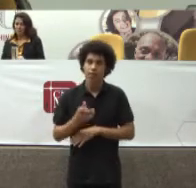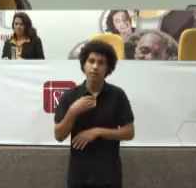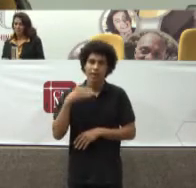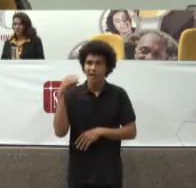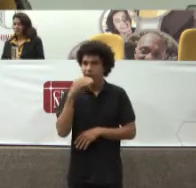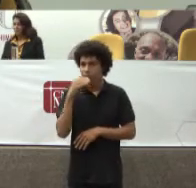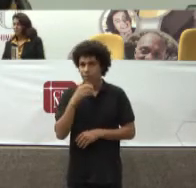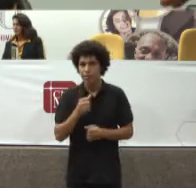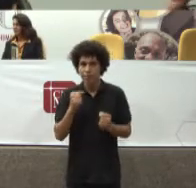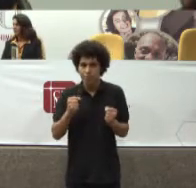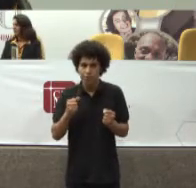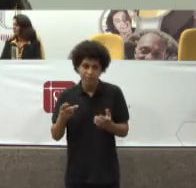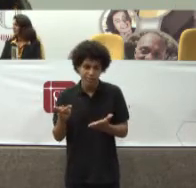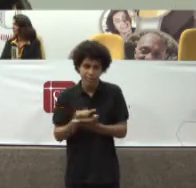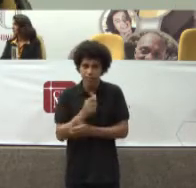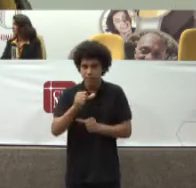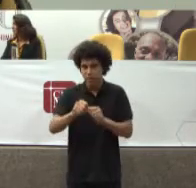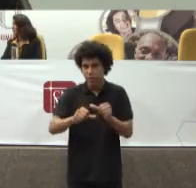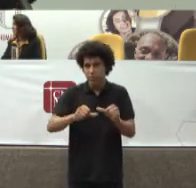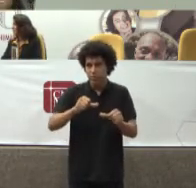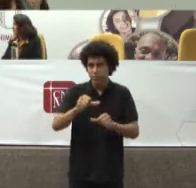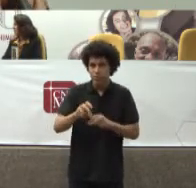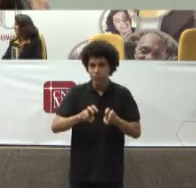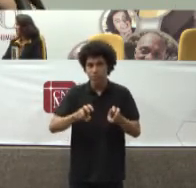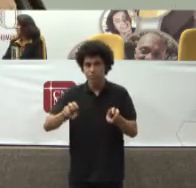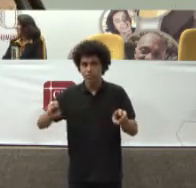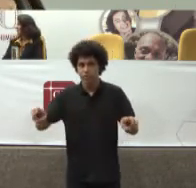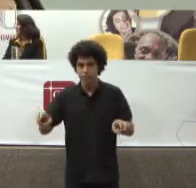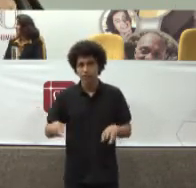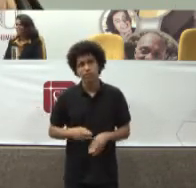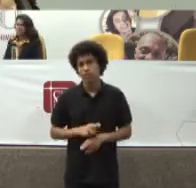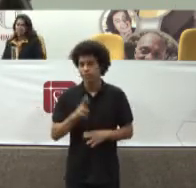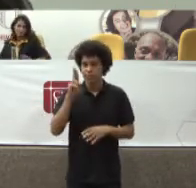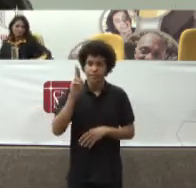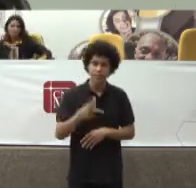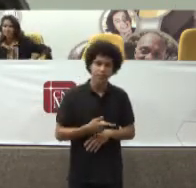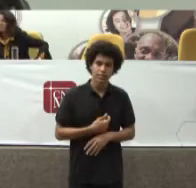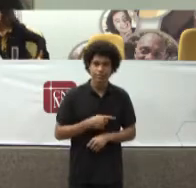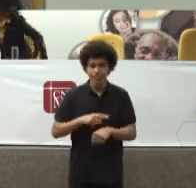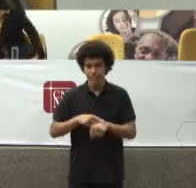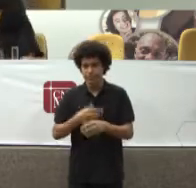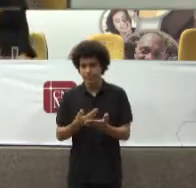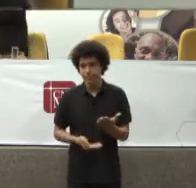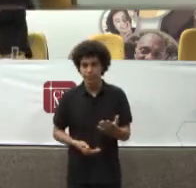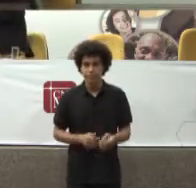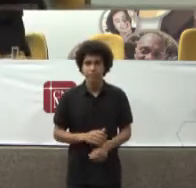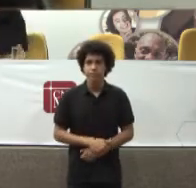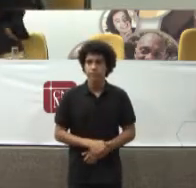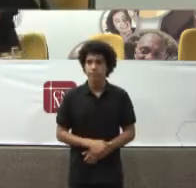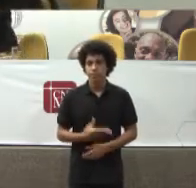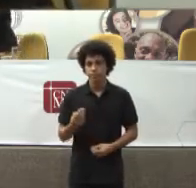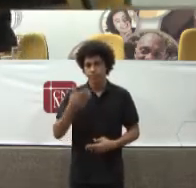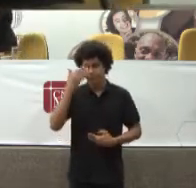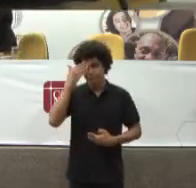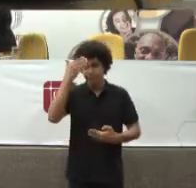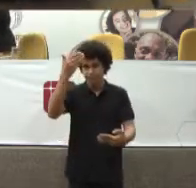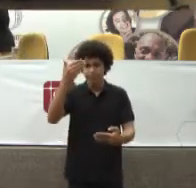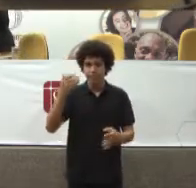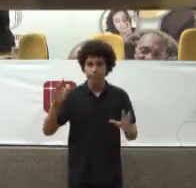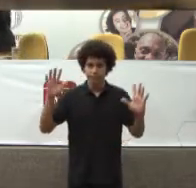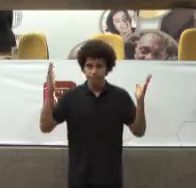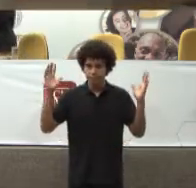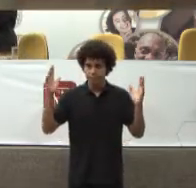troca De mesa Em razão Até do adiantado Da hora Muito obrigado Nosso agradecimento Então Aos